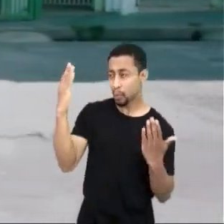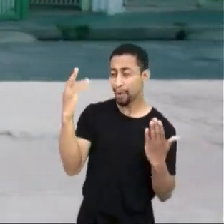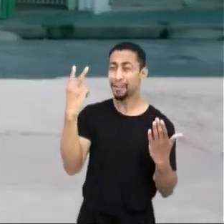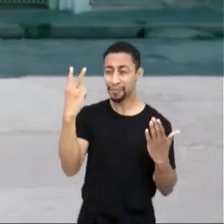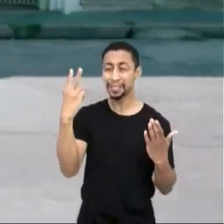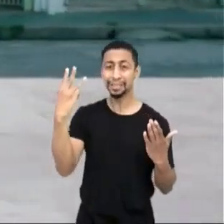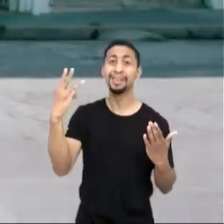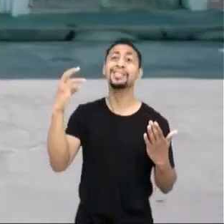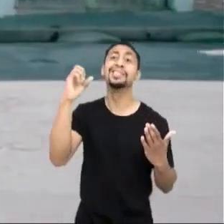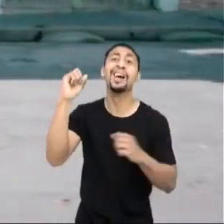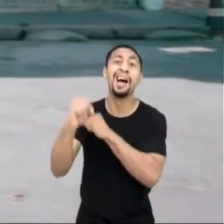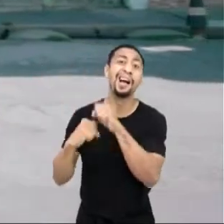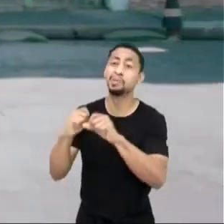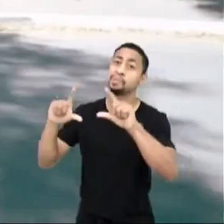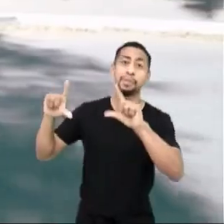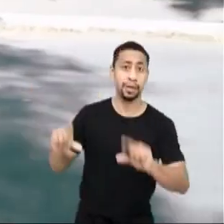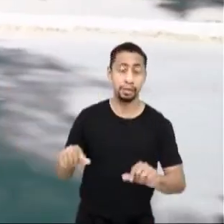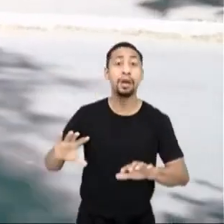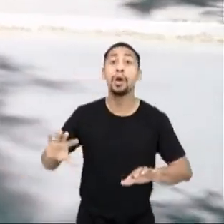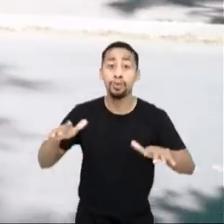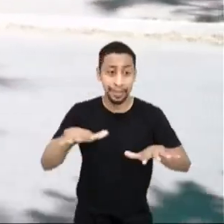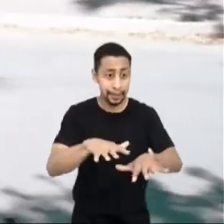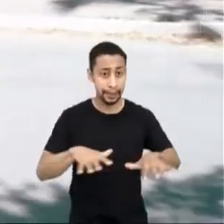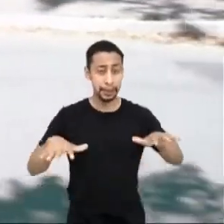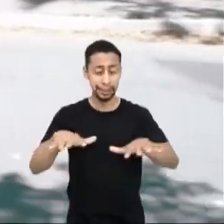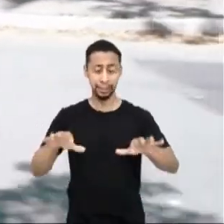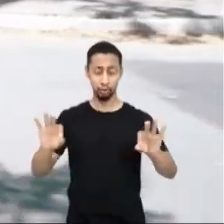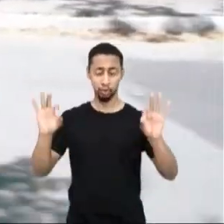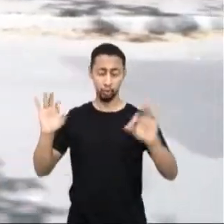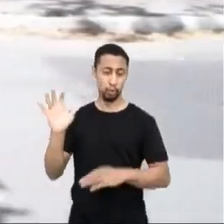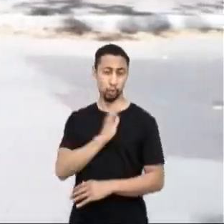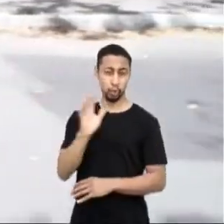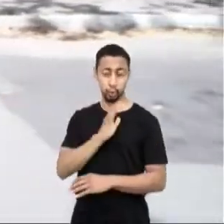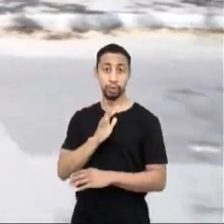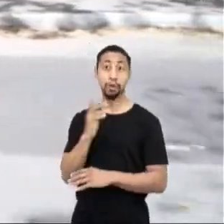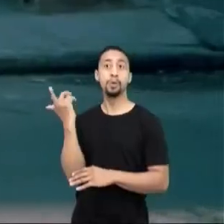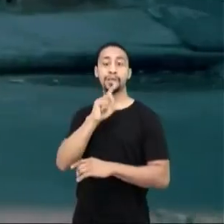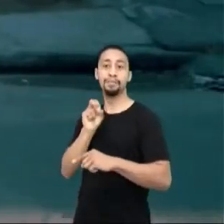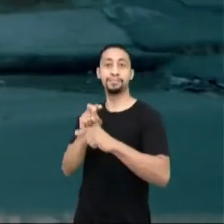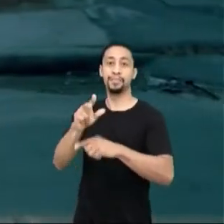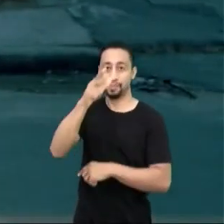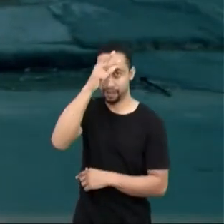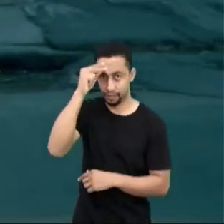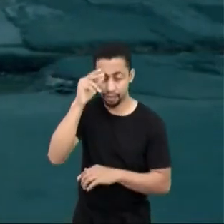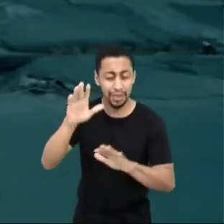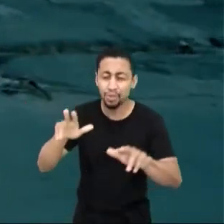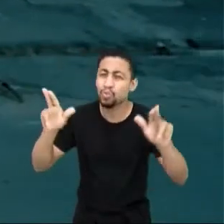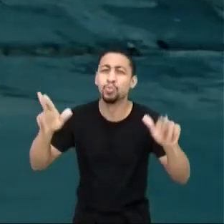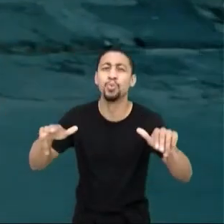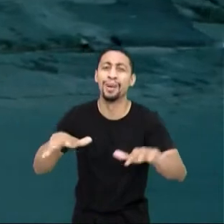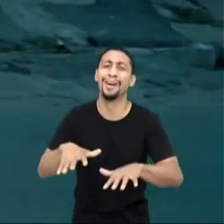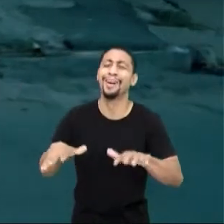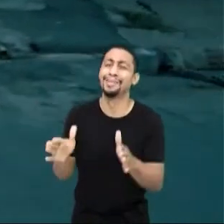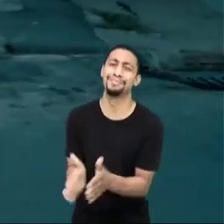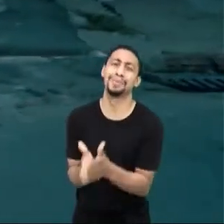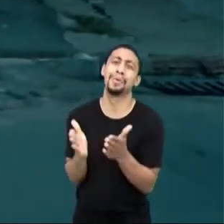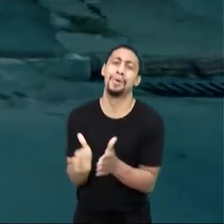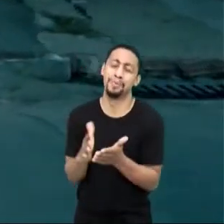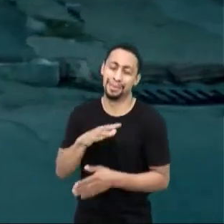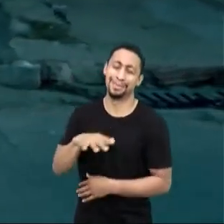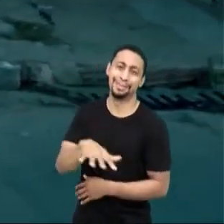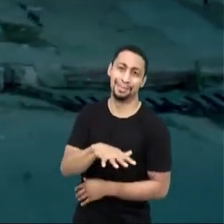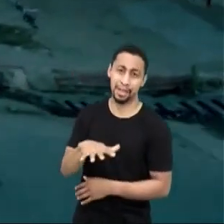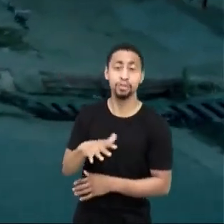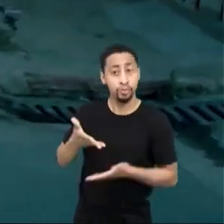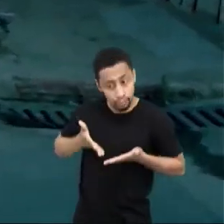É que os prefeitos de São Paulo geralmente vêm daqui, dos bairros nobres. E nunca daqui, das áreas pobres da nossa cidade. Eu